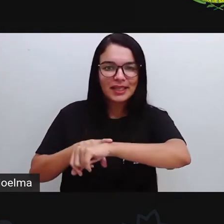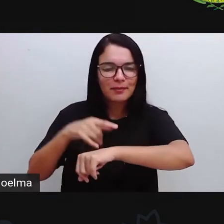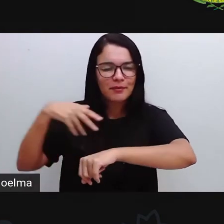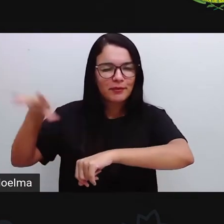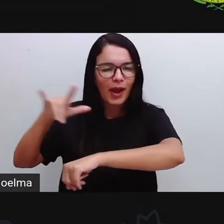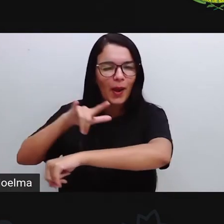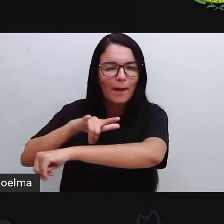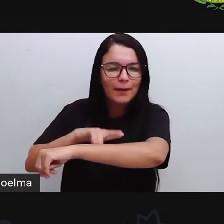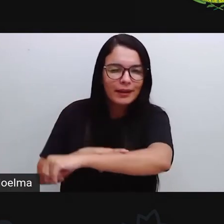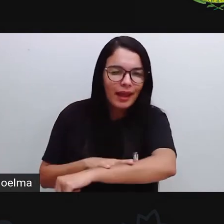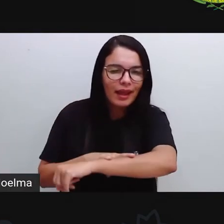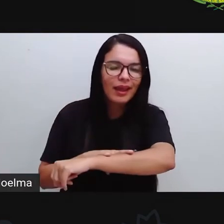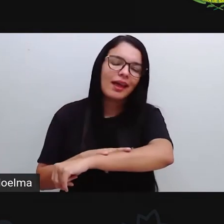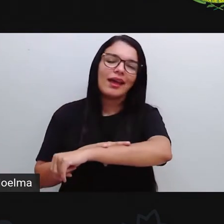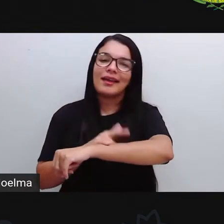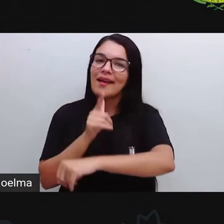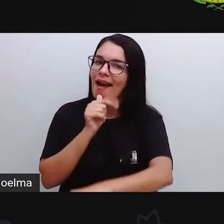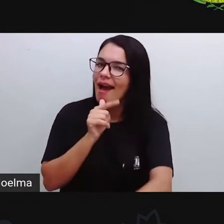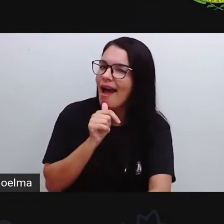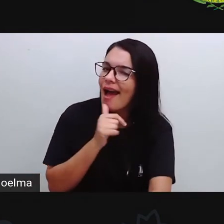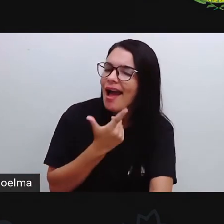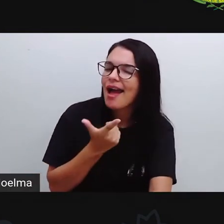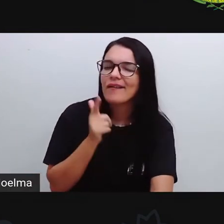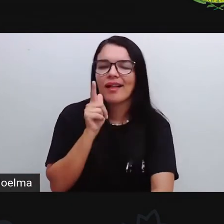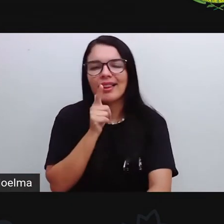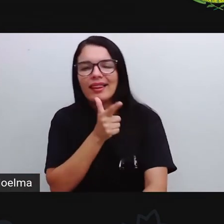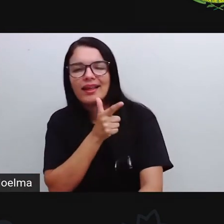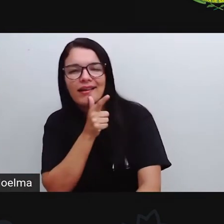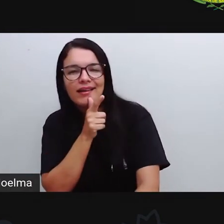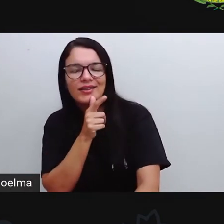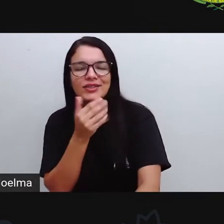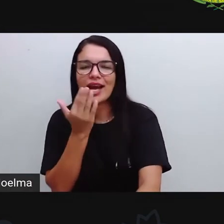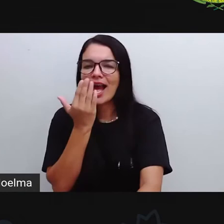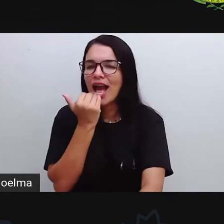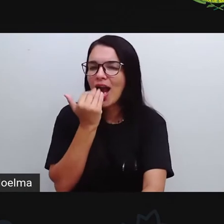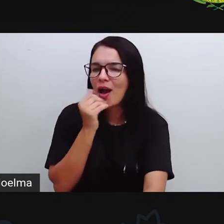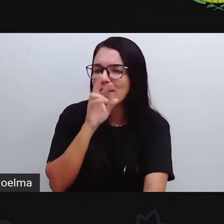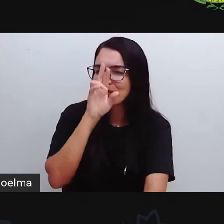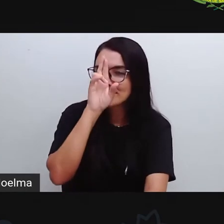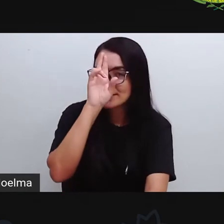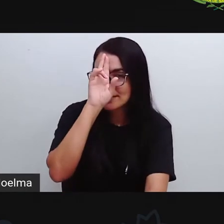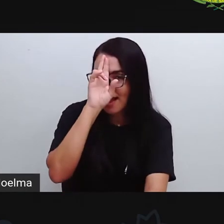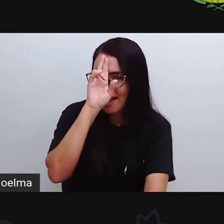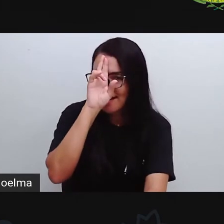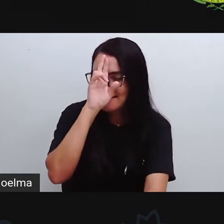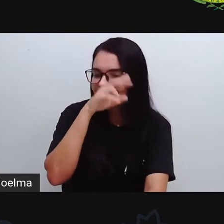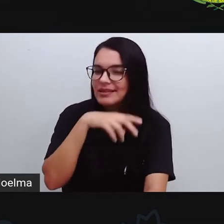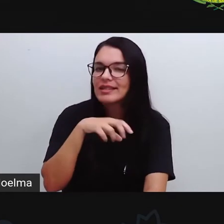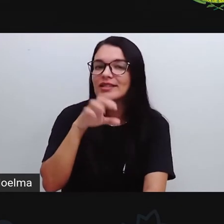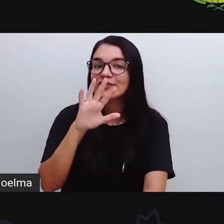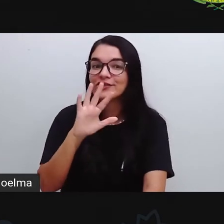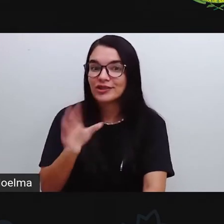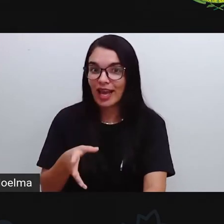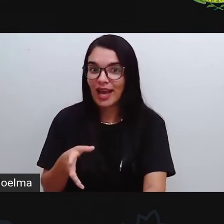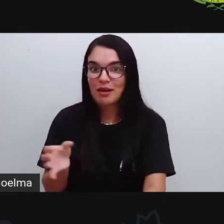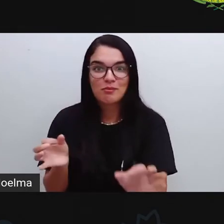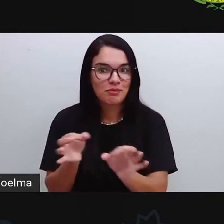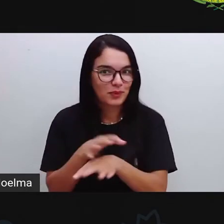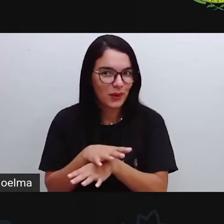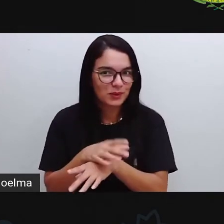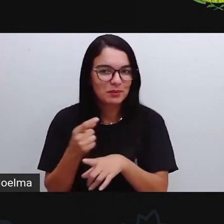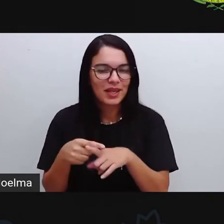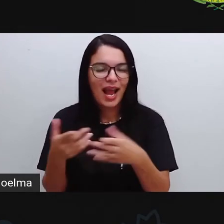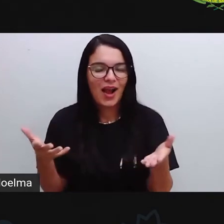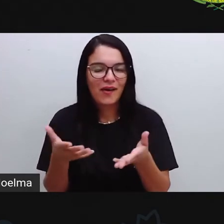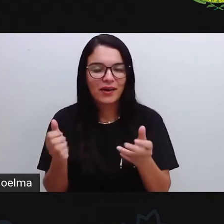banheiro, tomar uma água, fazer um lanchinho, almoçar, que não almoço ainda? Eu espero que vocês tenham feito tudo isso, porque nós estamos aqui reunidos para mais